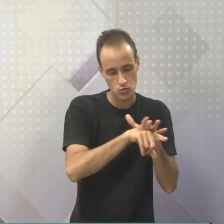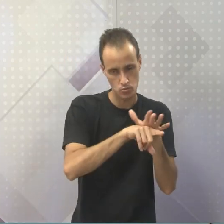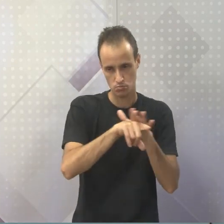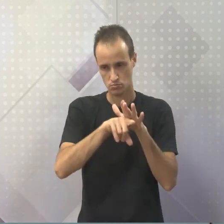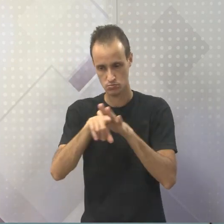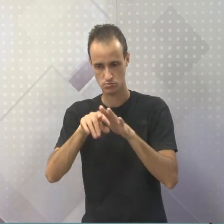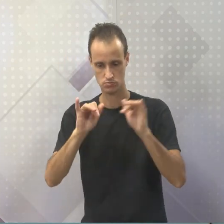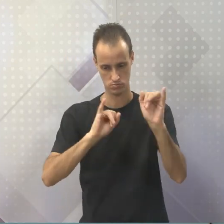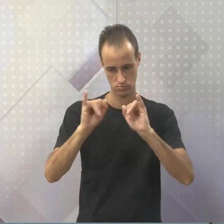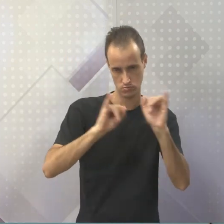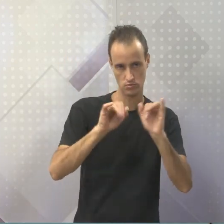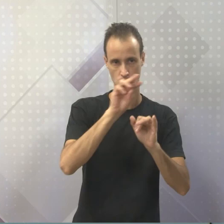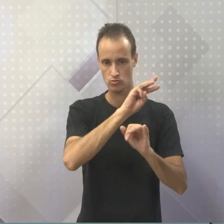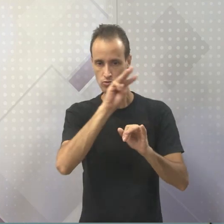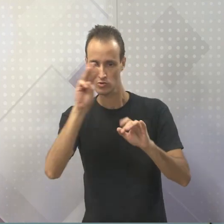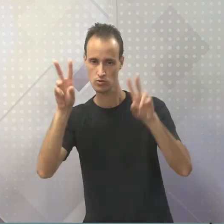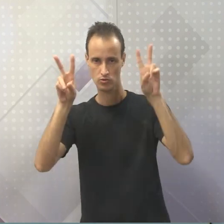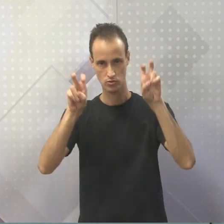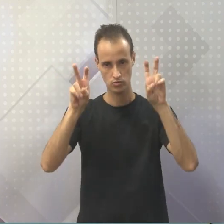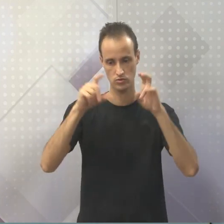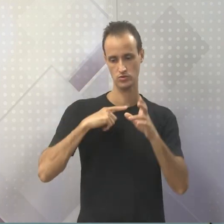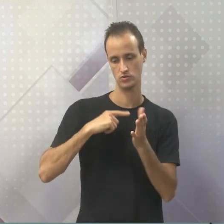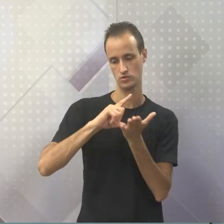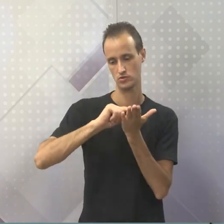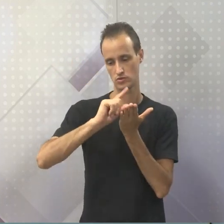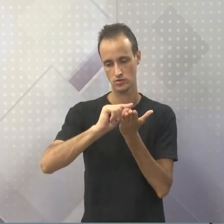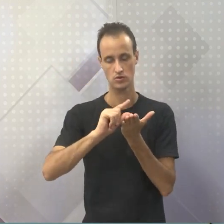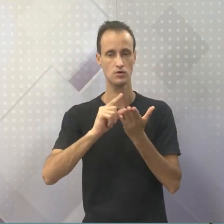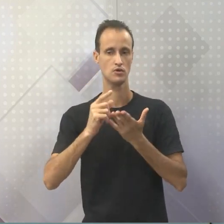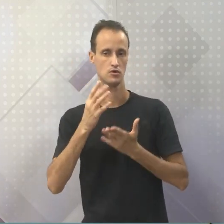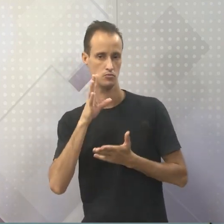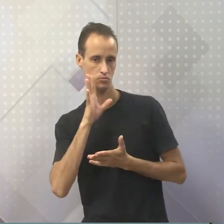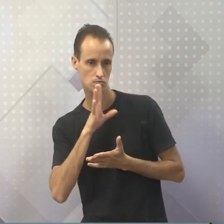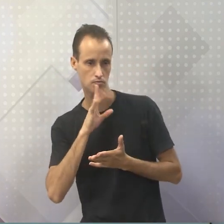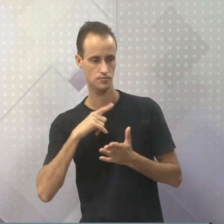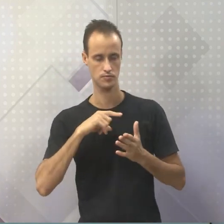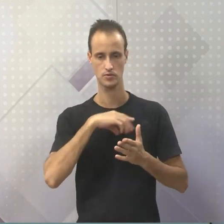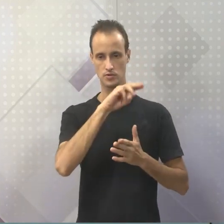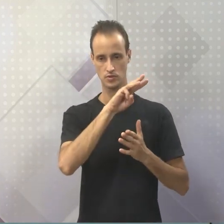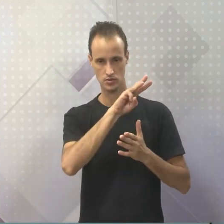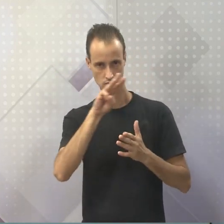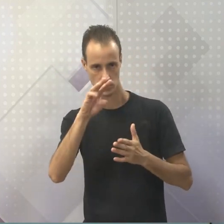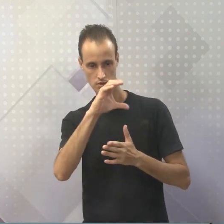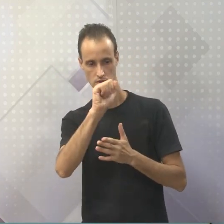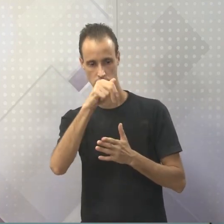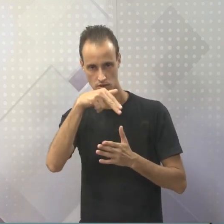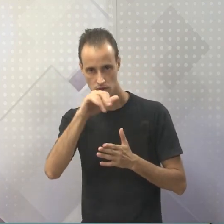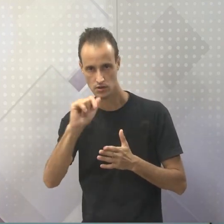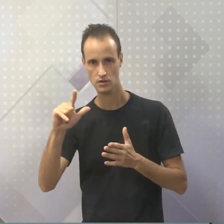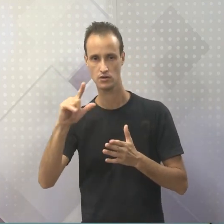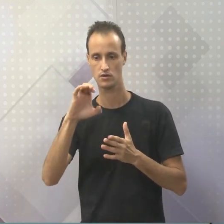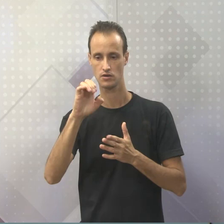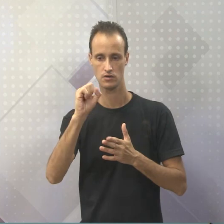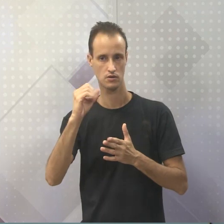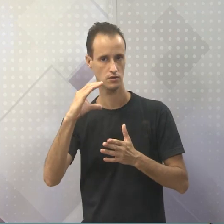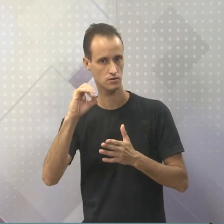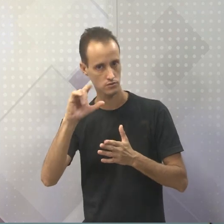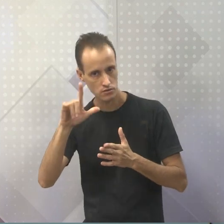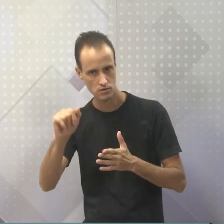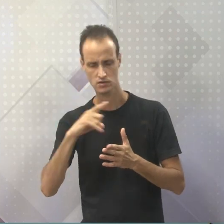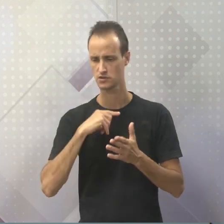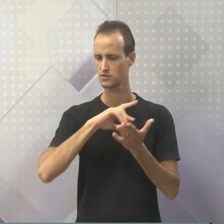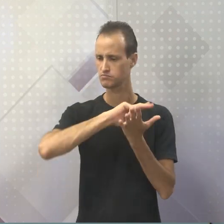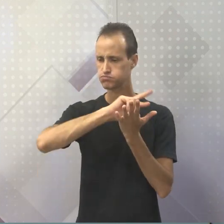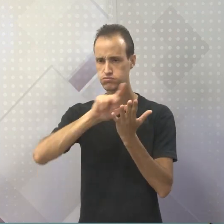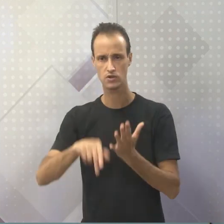falei para vocês. Tem artigos maravilhosos, tem um canal escola, tem um TV escola, então tem vários